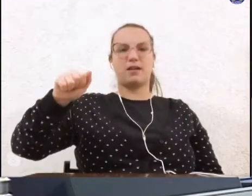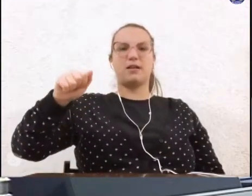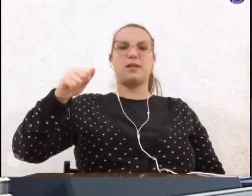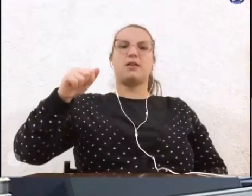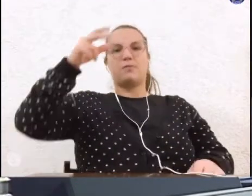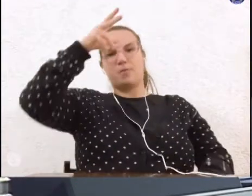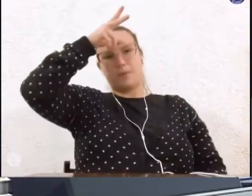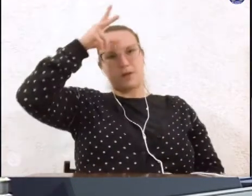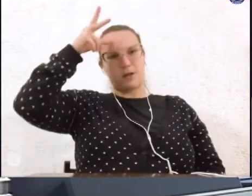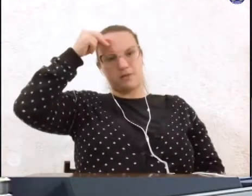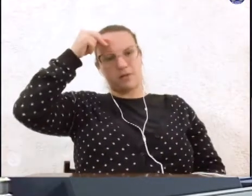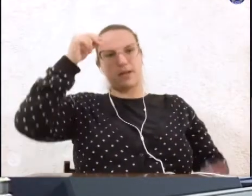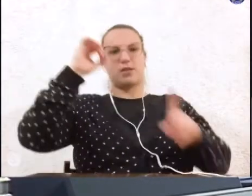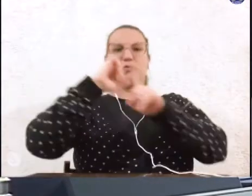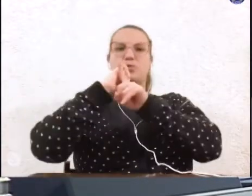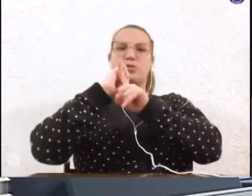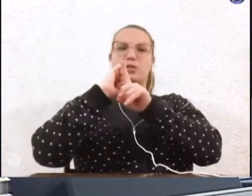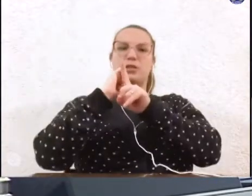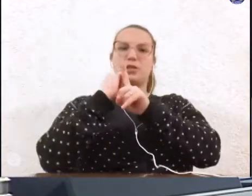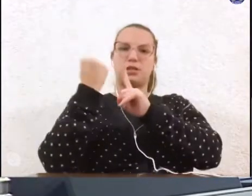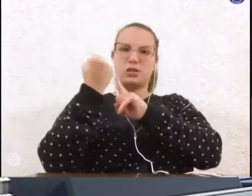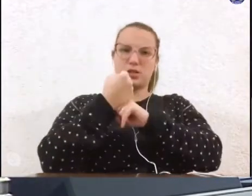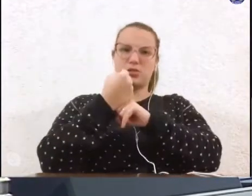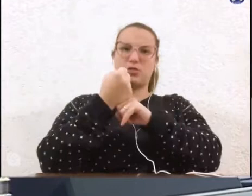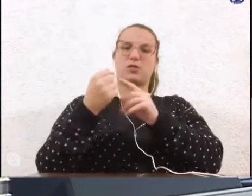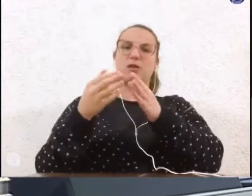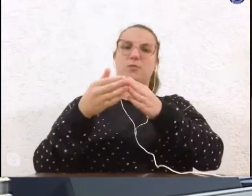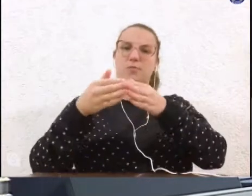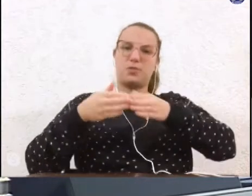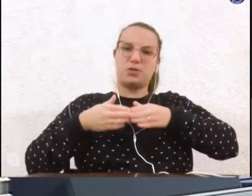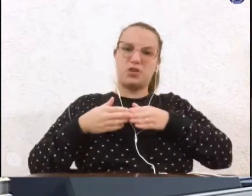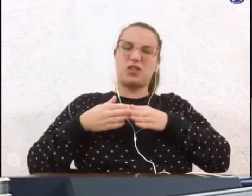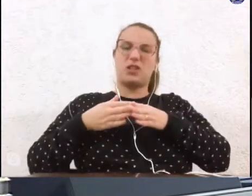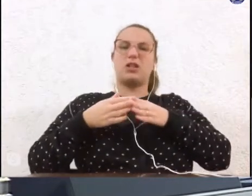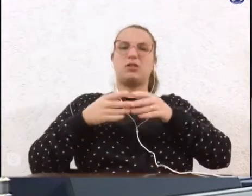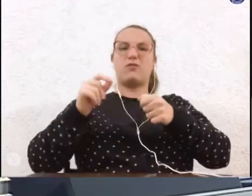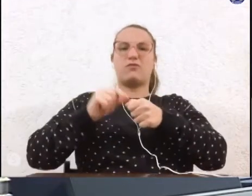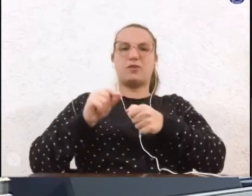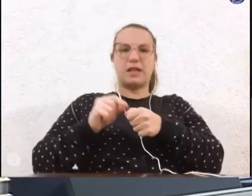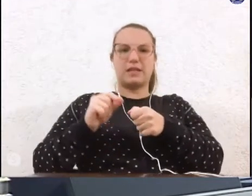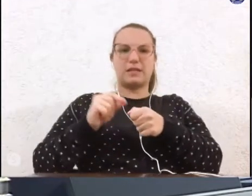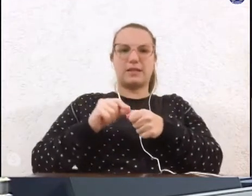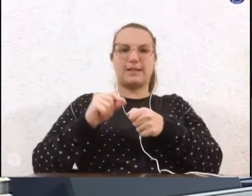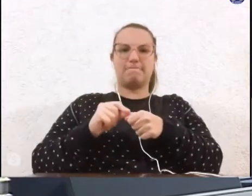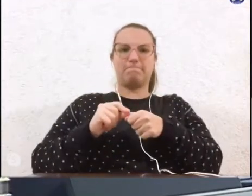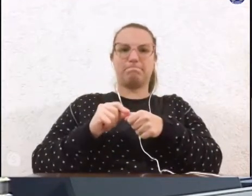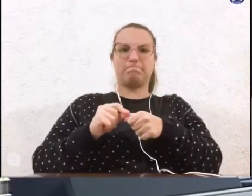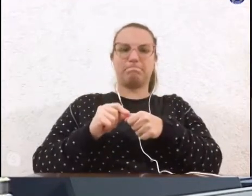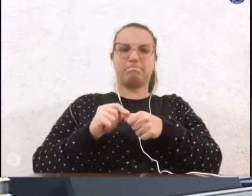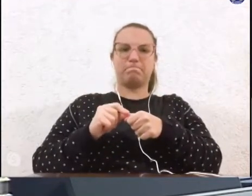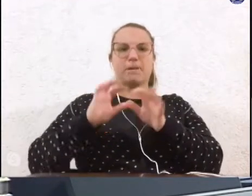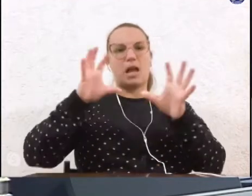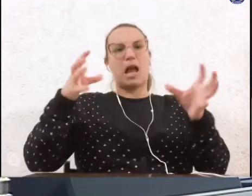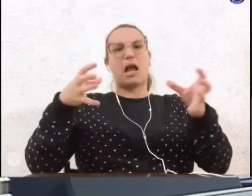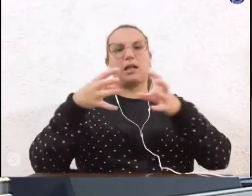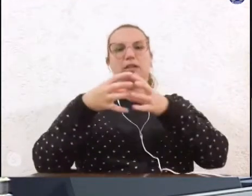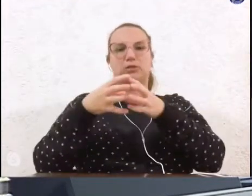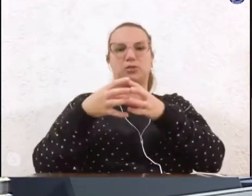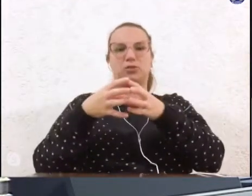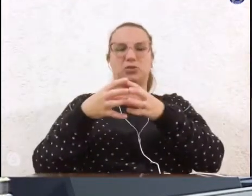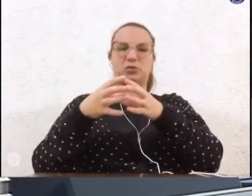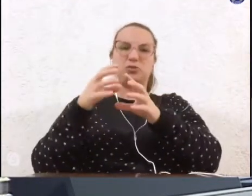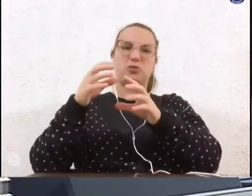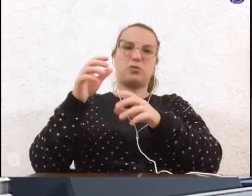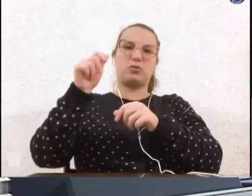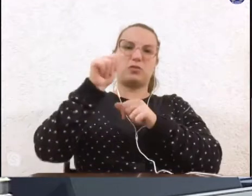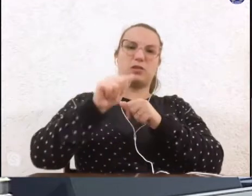Assistência Social solicitando a realização de uma ação conjunta com a sociedade